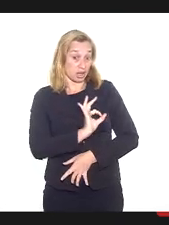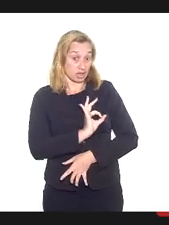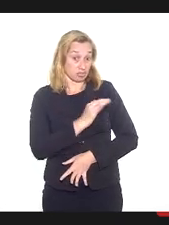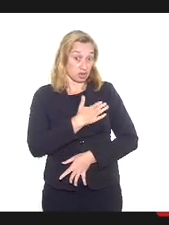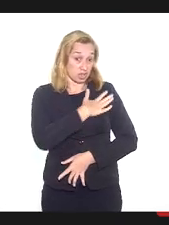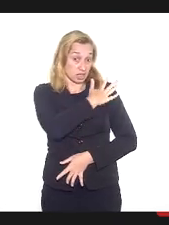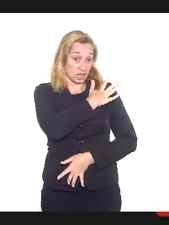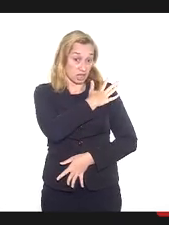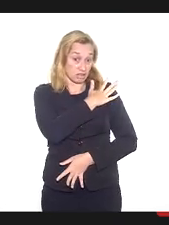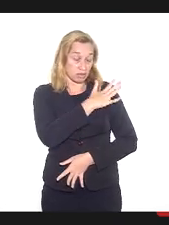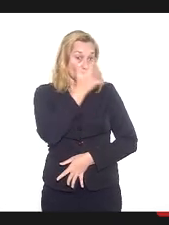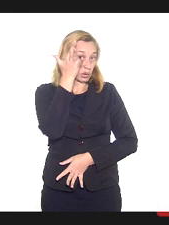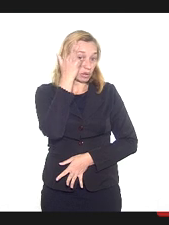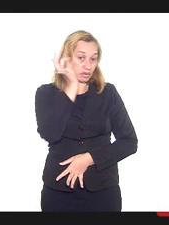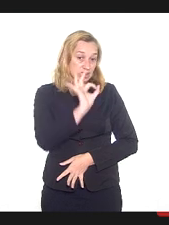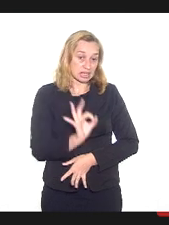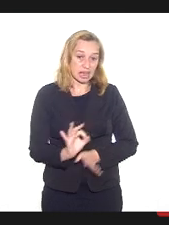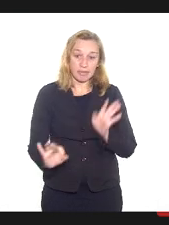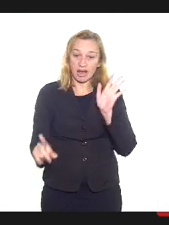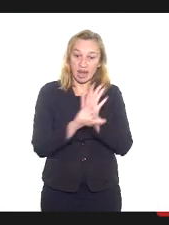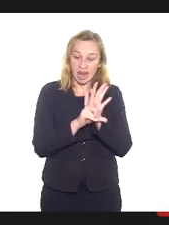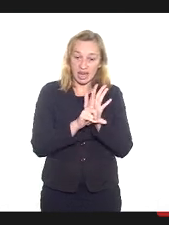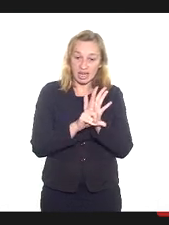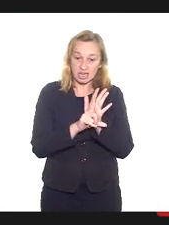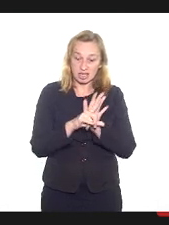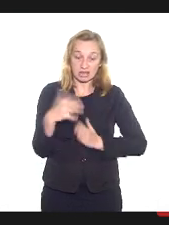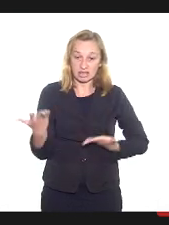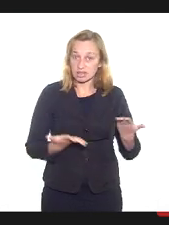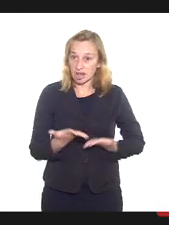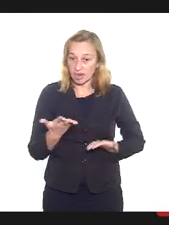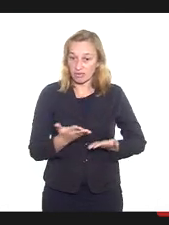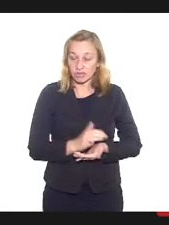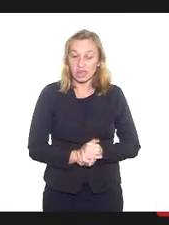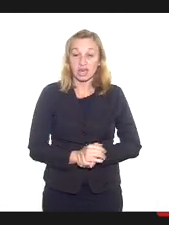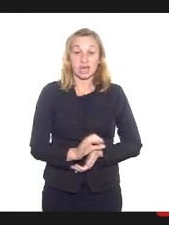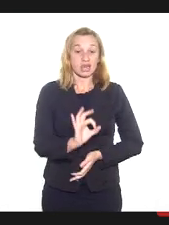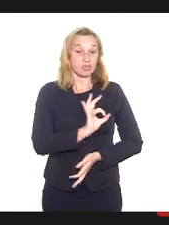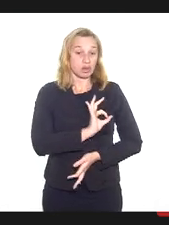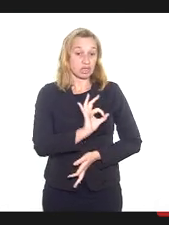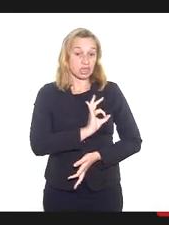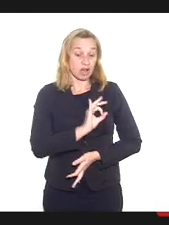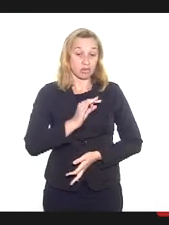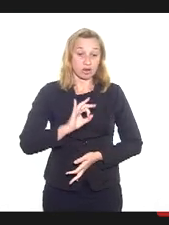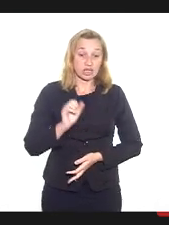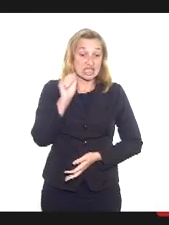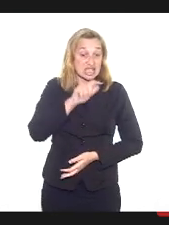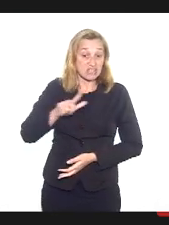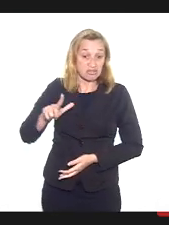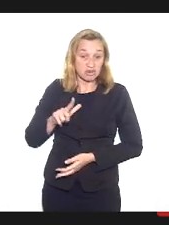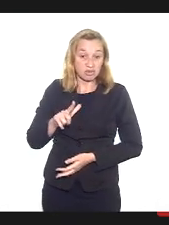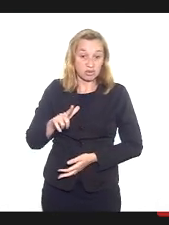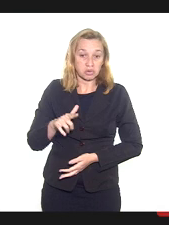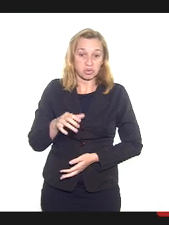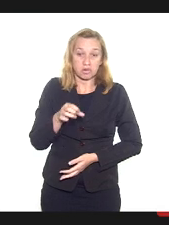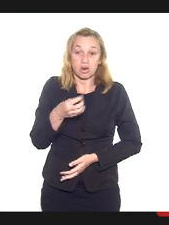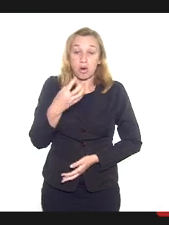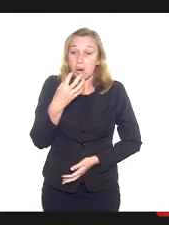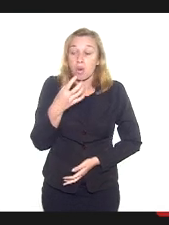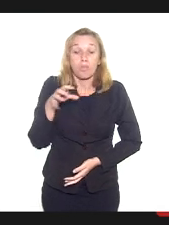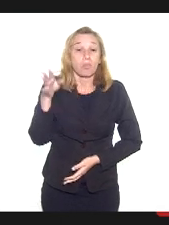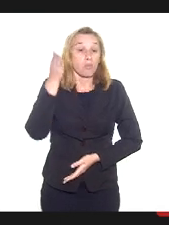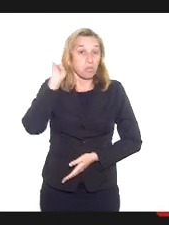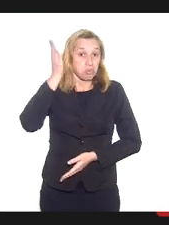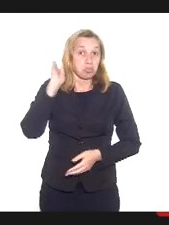não sabem nem as leis que eles dizem servir. Aqueles policiais civis completamente ignorantes também